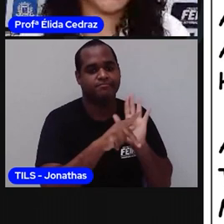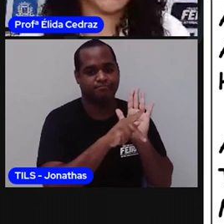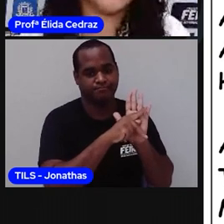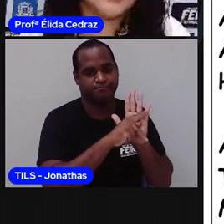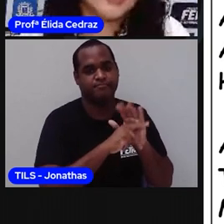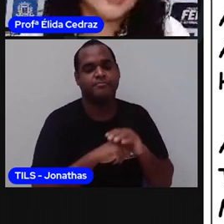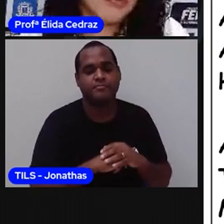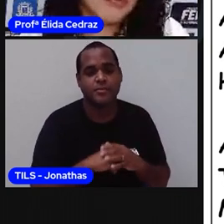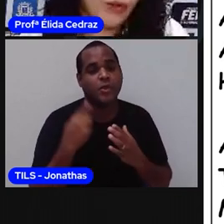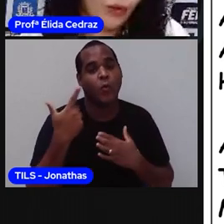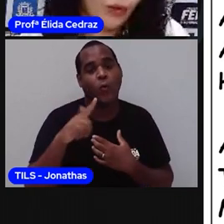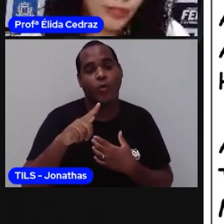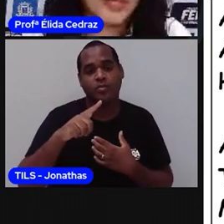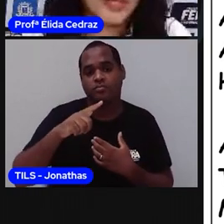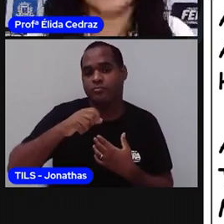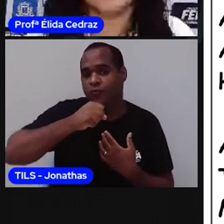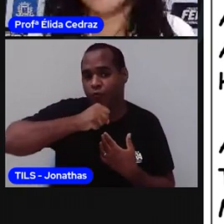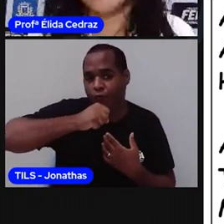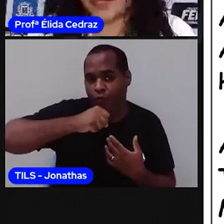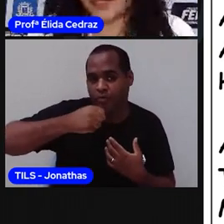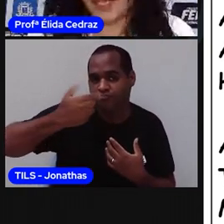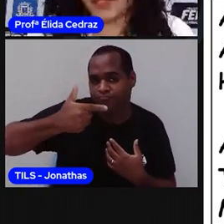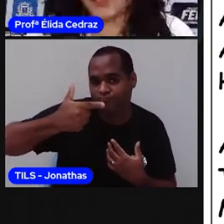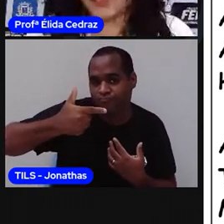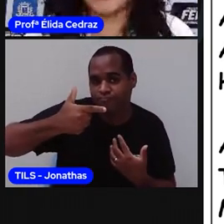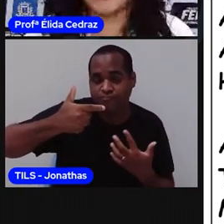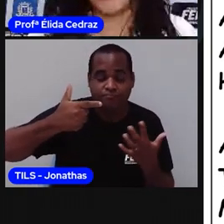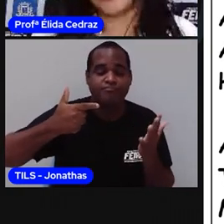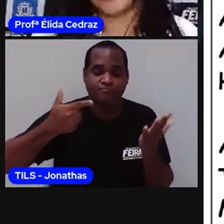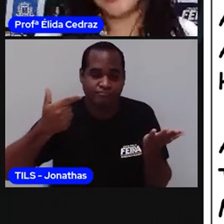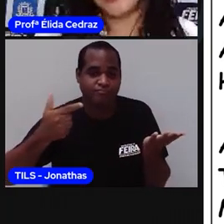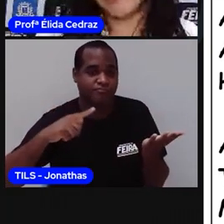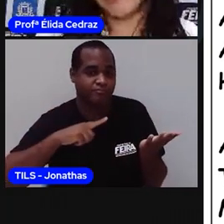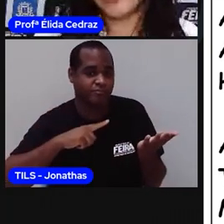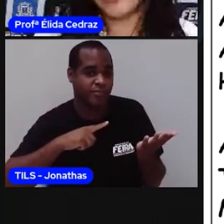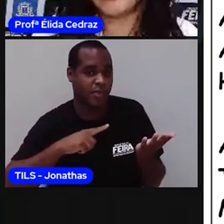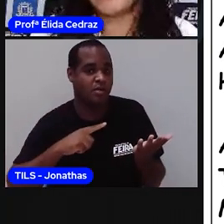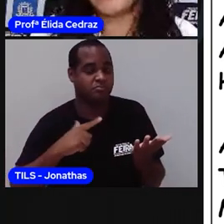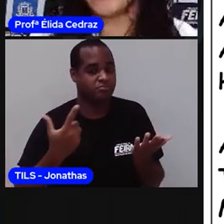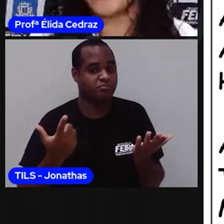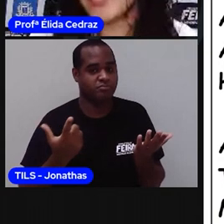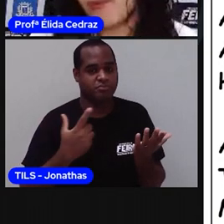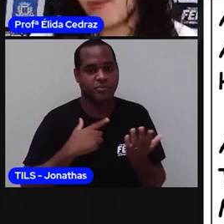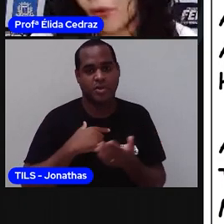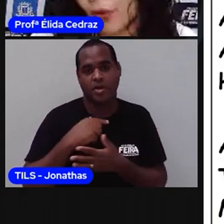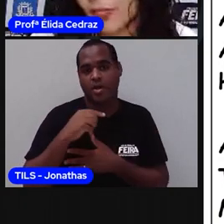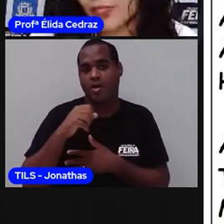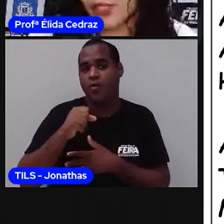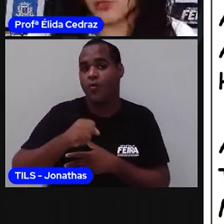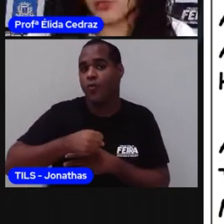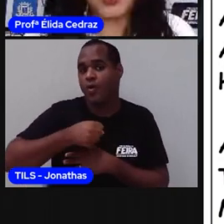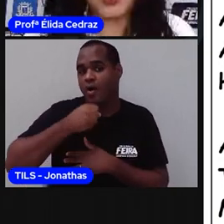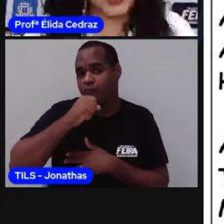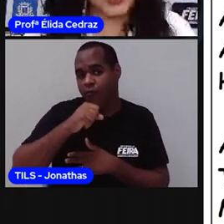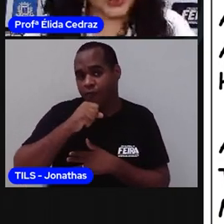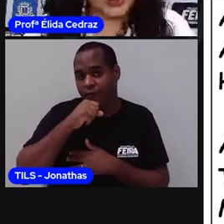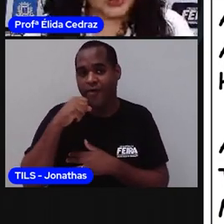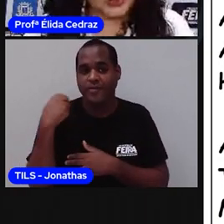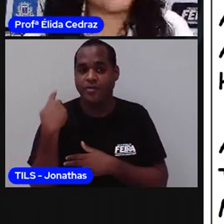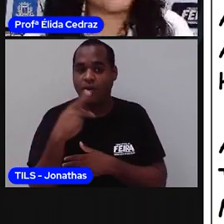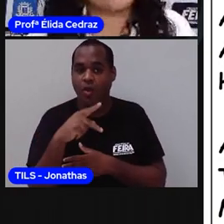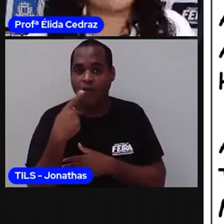tem os bisavós, certo? Os bisavós são os avós dos